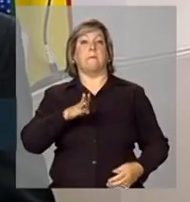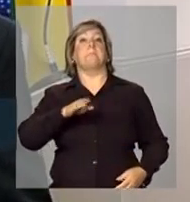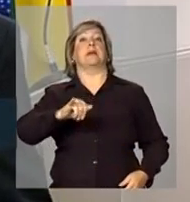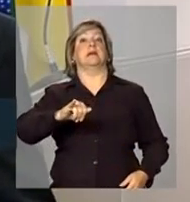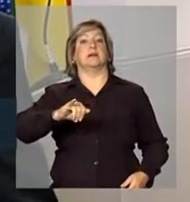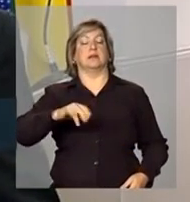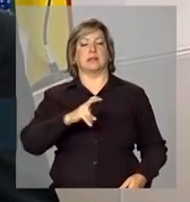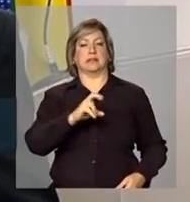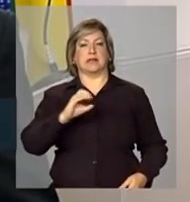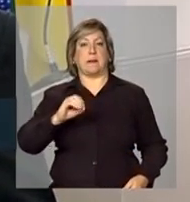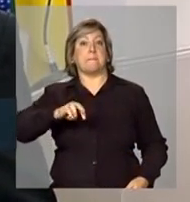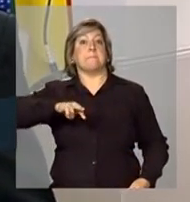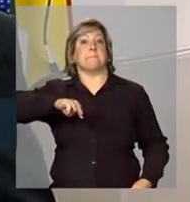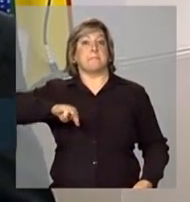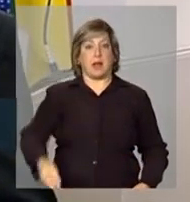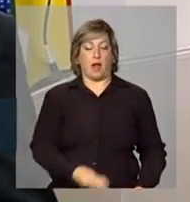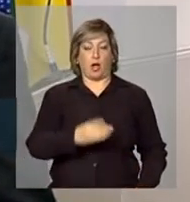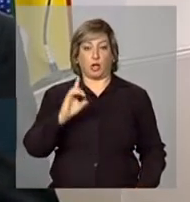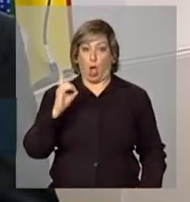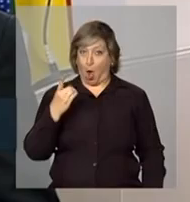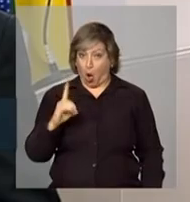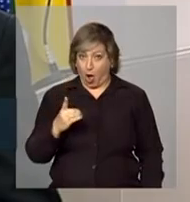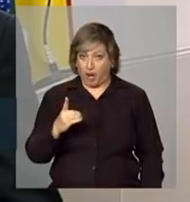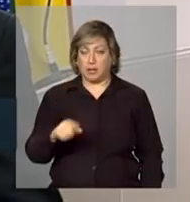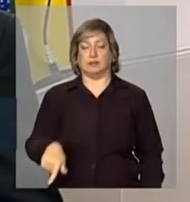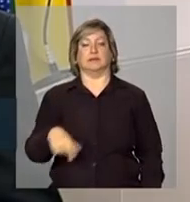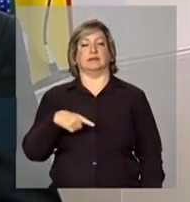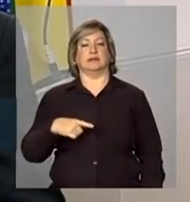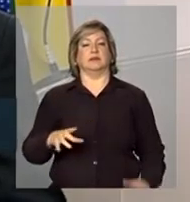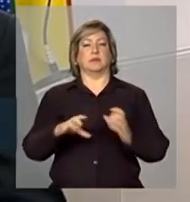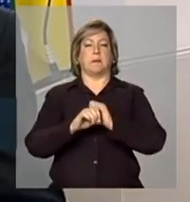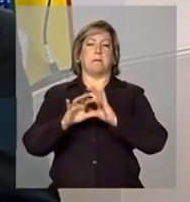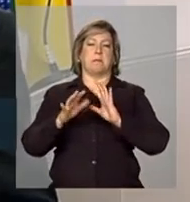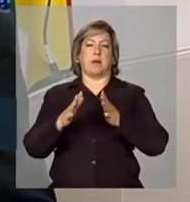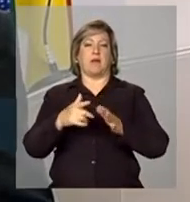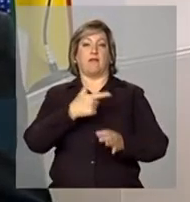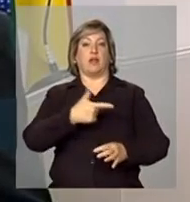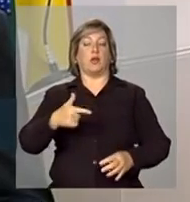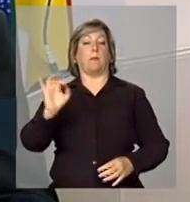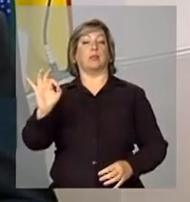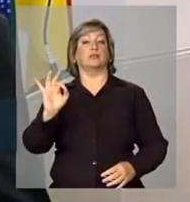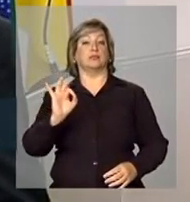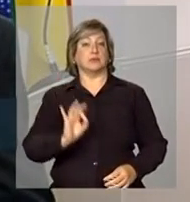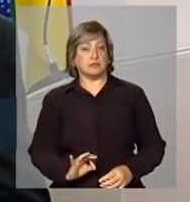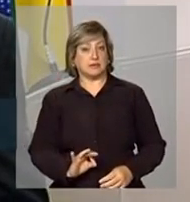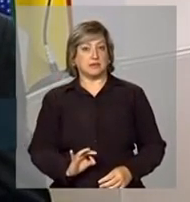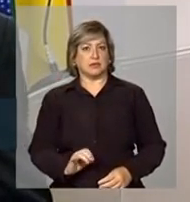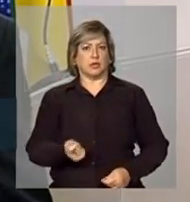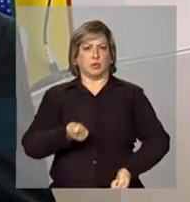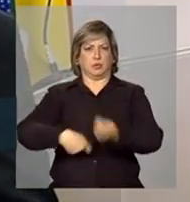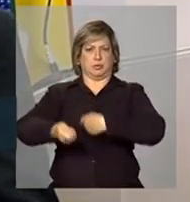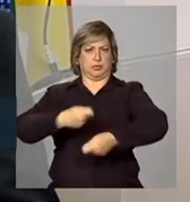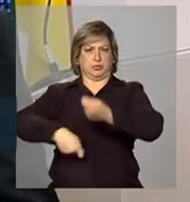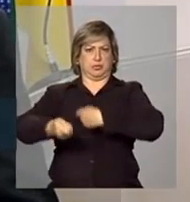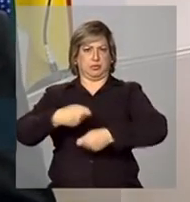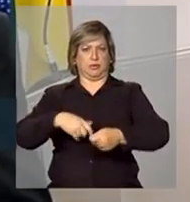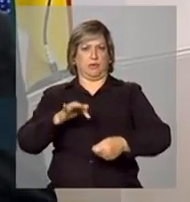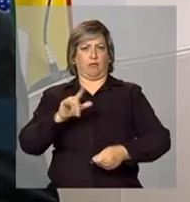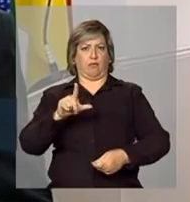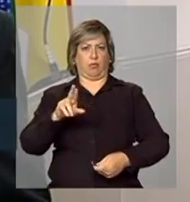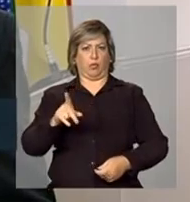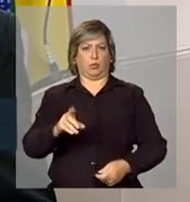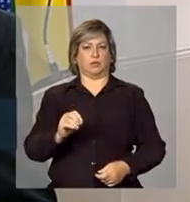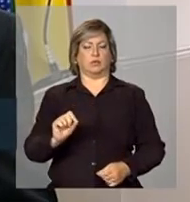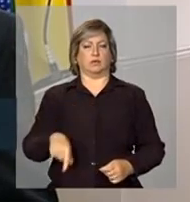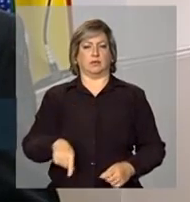e 500 milhões de dólares. Isso corresponde a aproximadamente 22% dos fluxos comerciais do Brasil